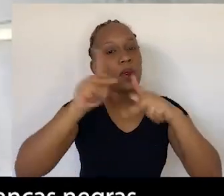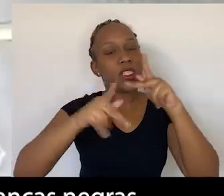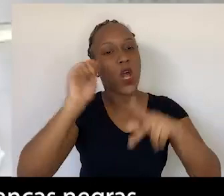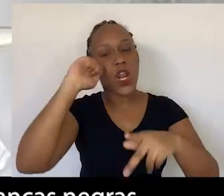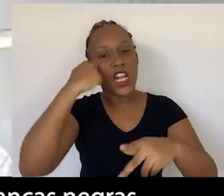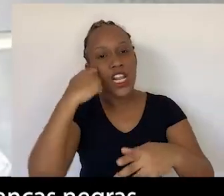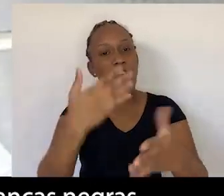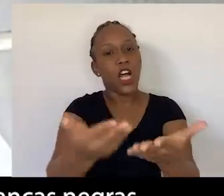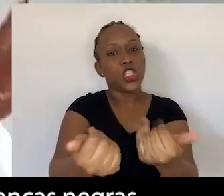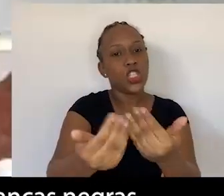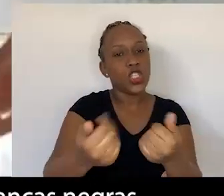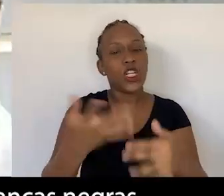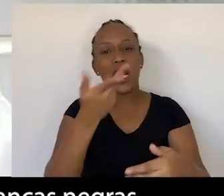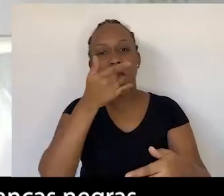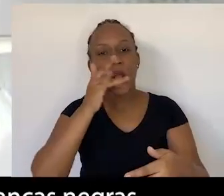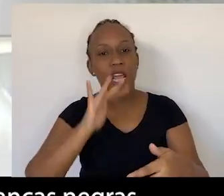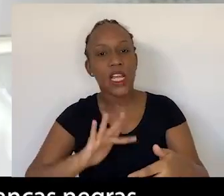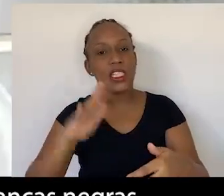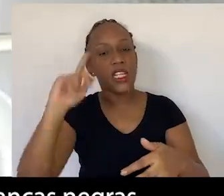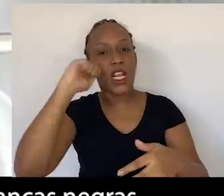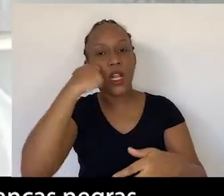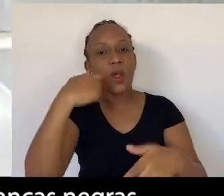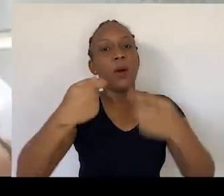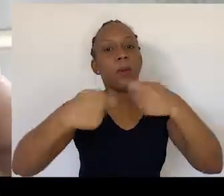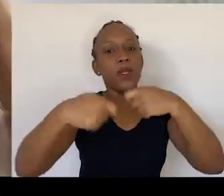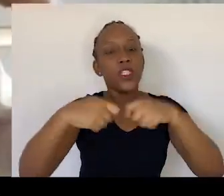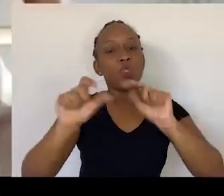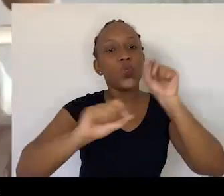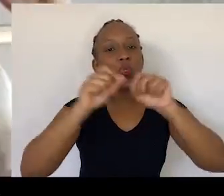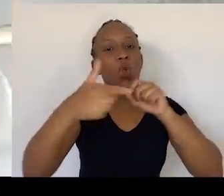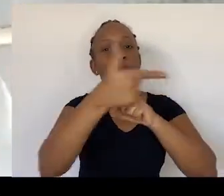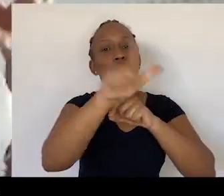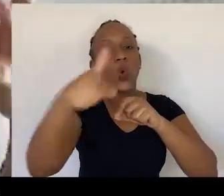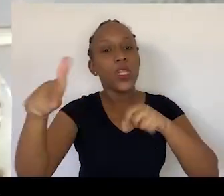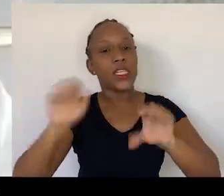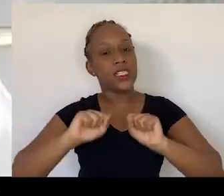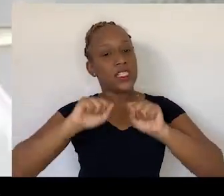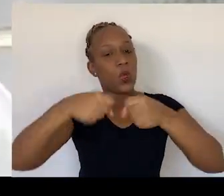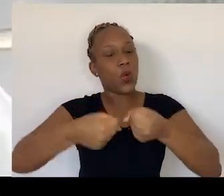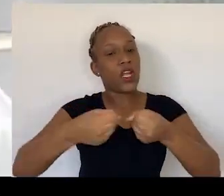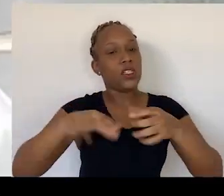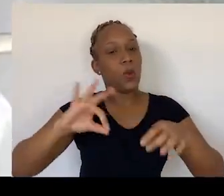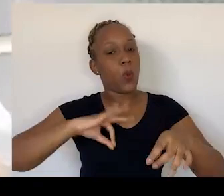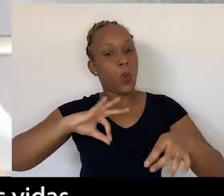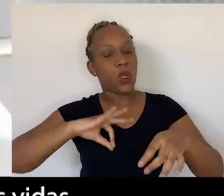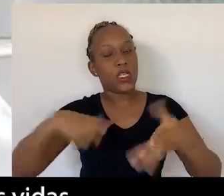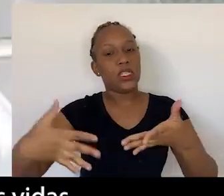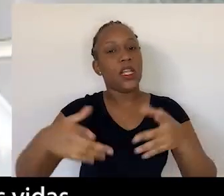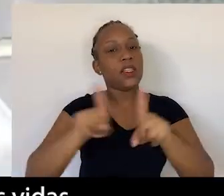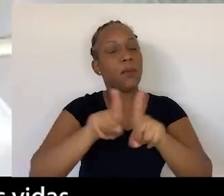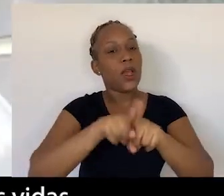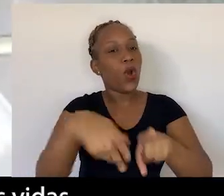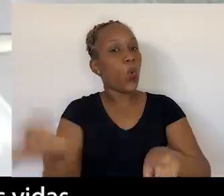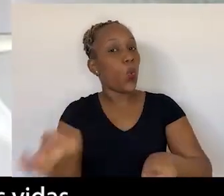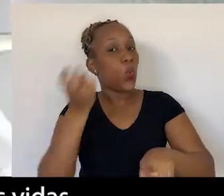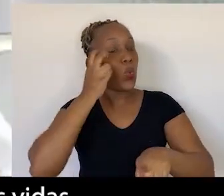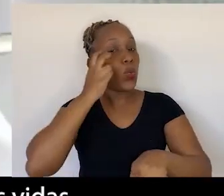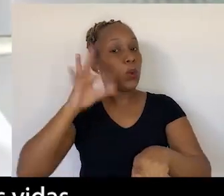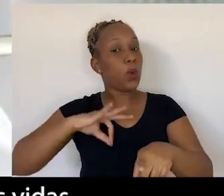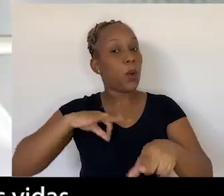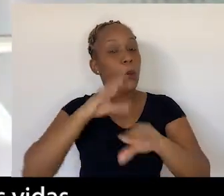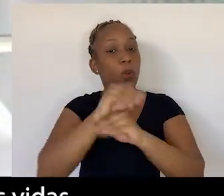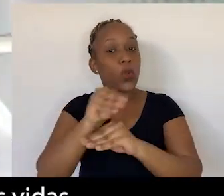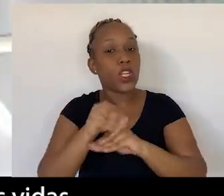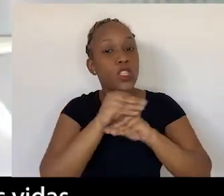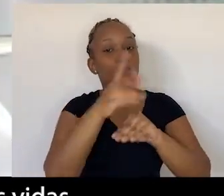pobre do país, adolescente e crianças negras precisam de outra segurança pública e de uma cultura na polícia que